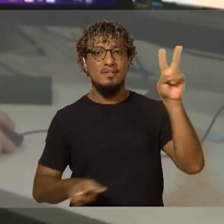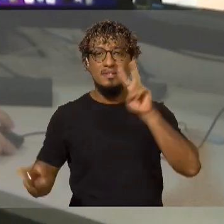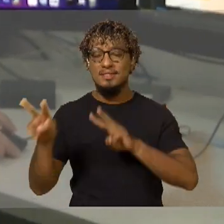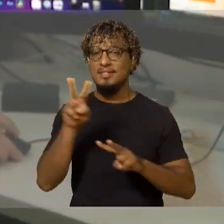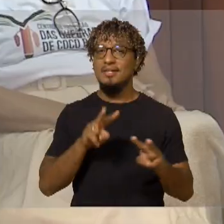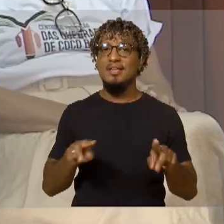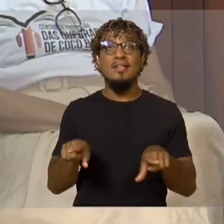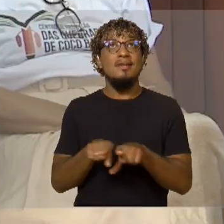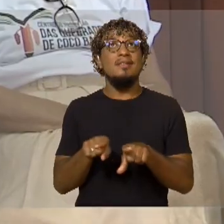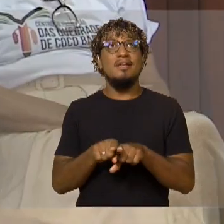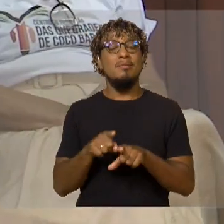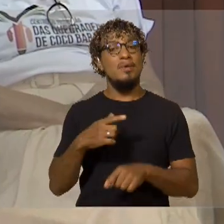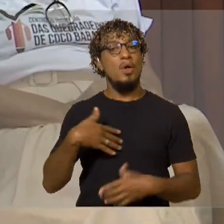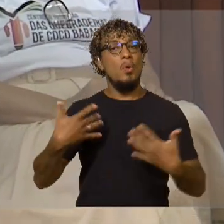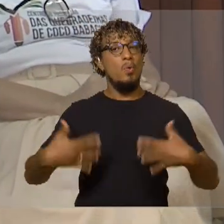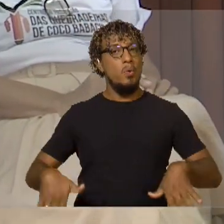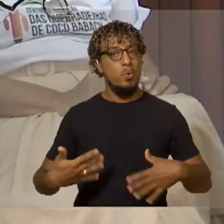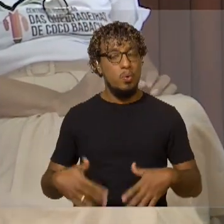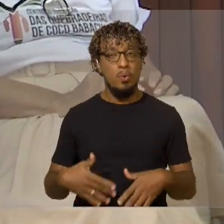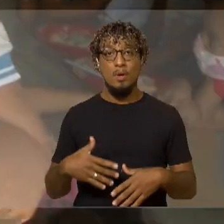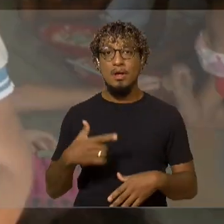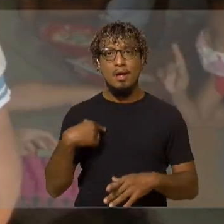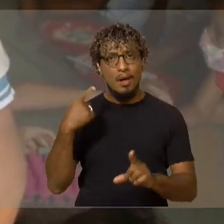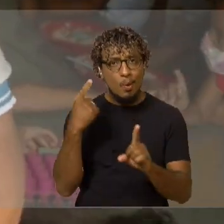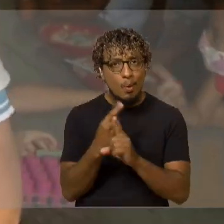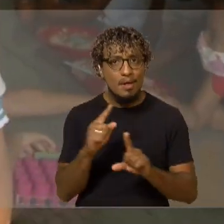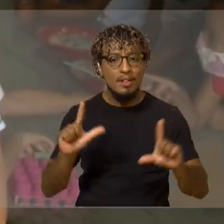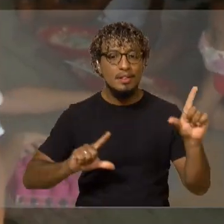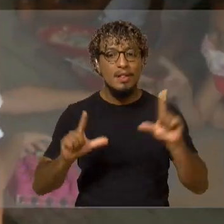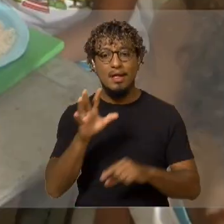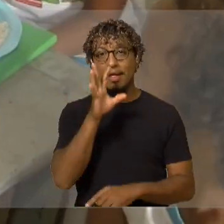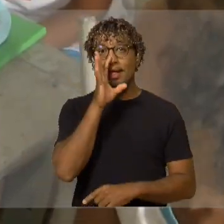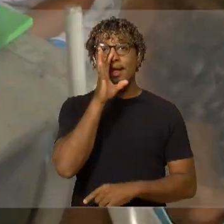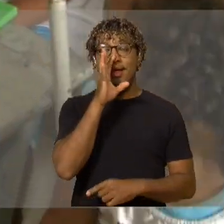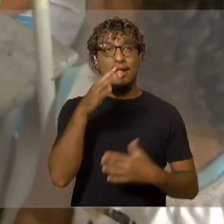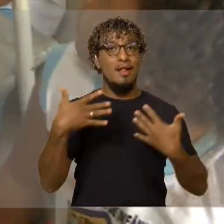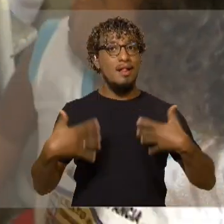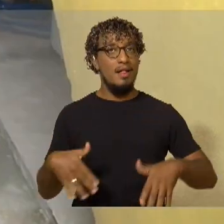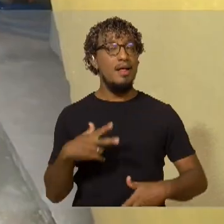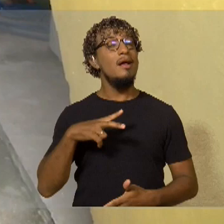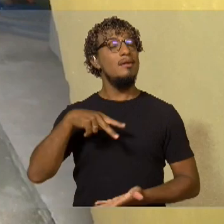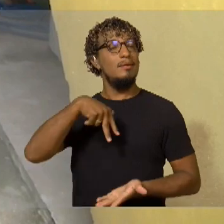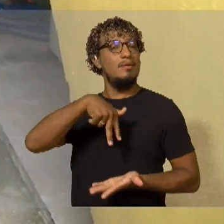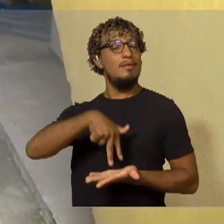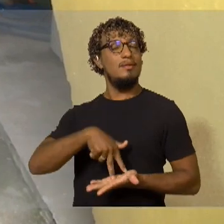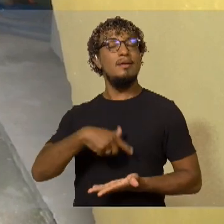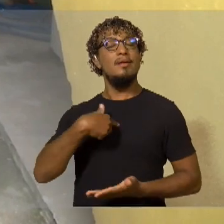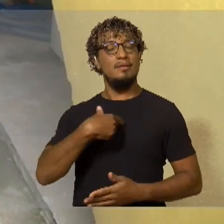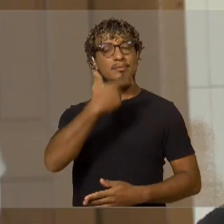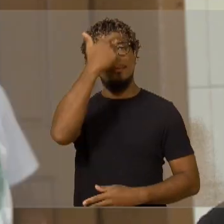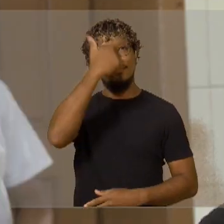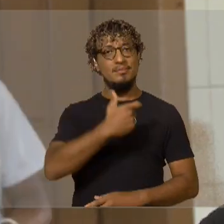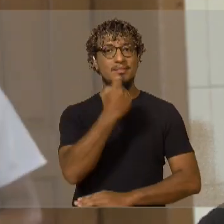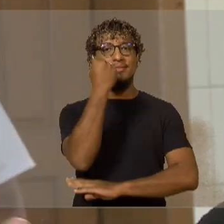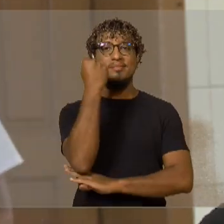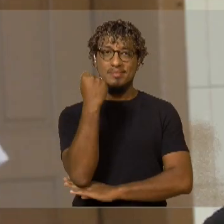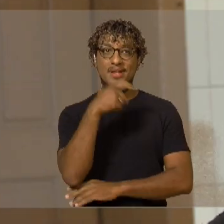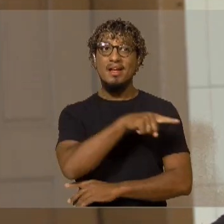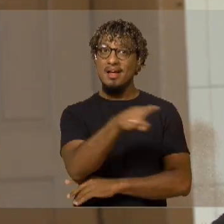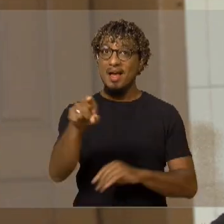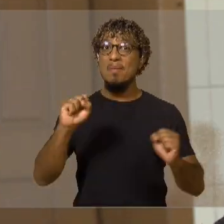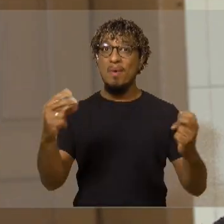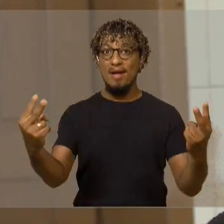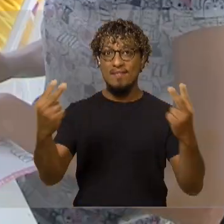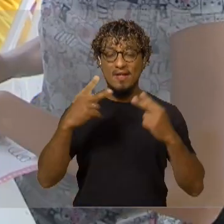consideração. Então, quando as pessoas encontram esse espaço na TV, elas percebem que eu existo, as pessoas podem me ver e a minha